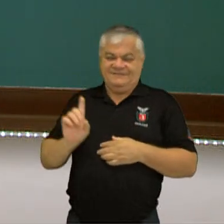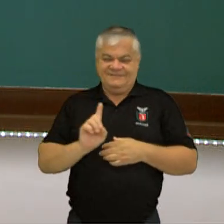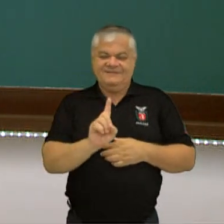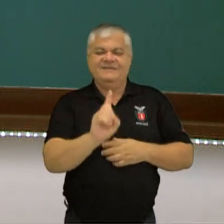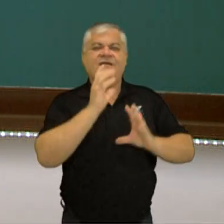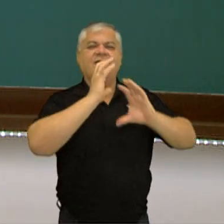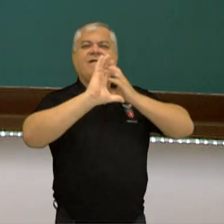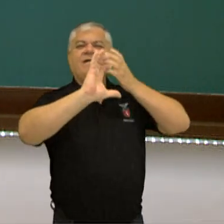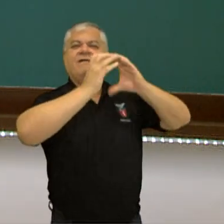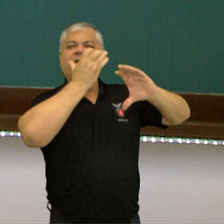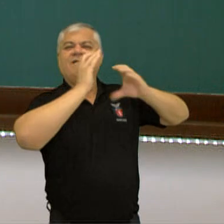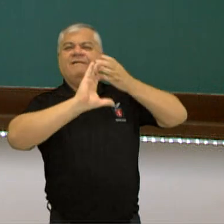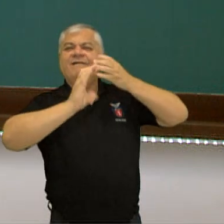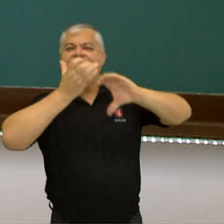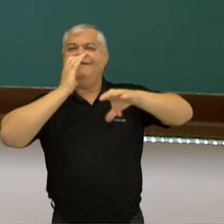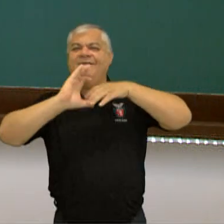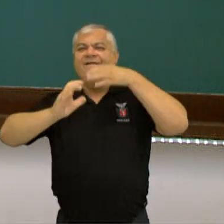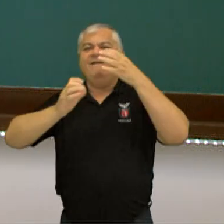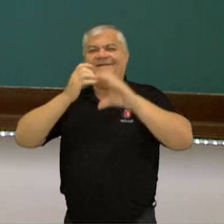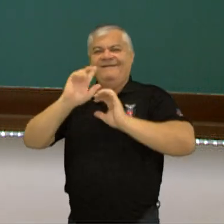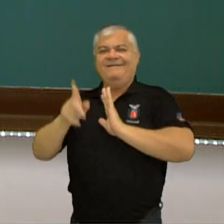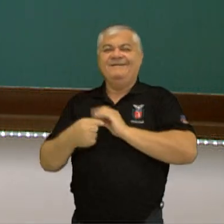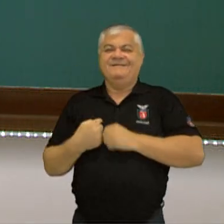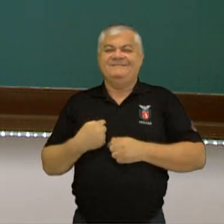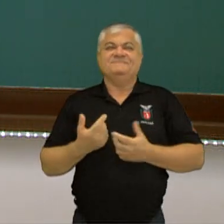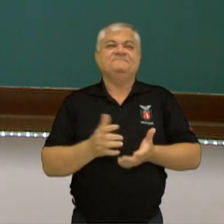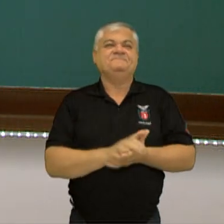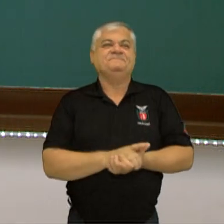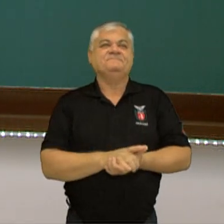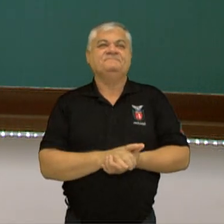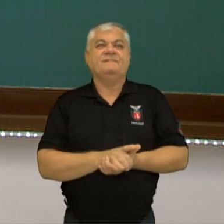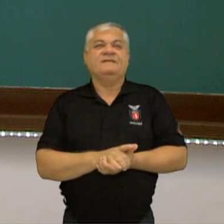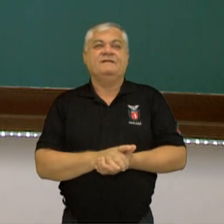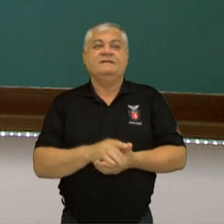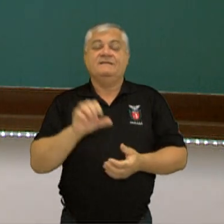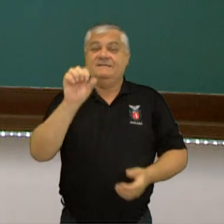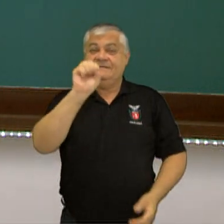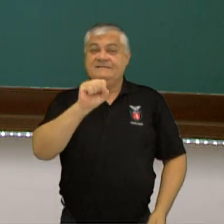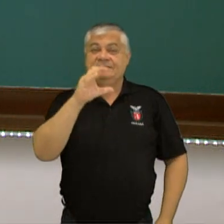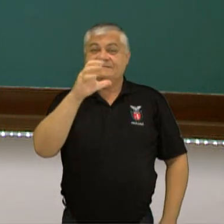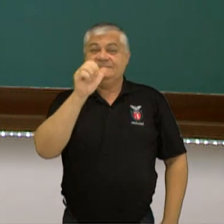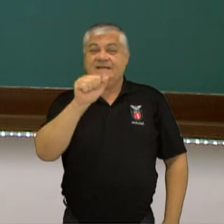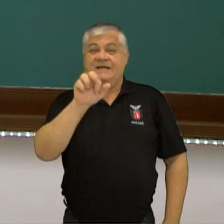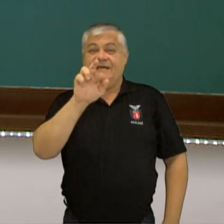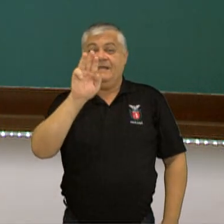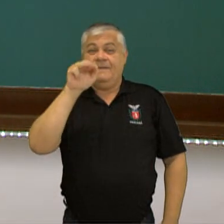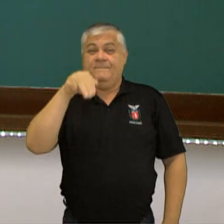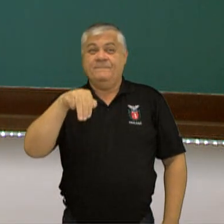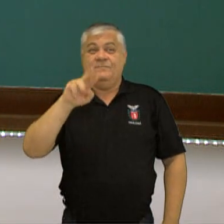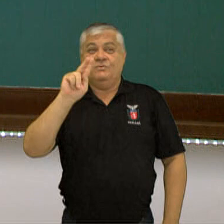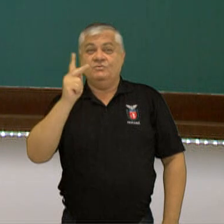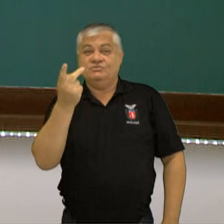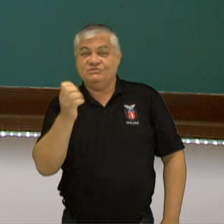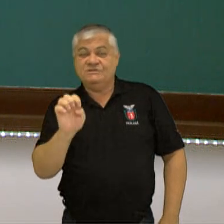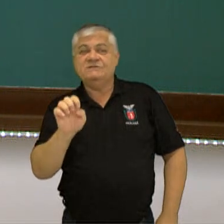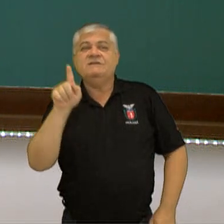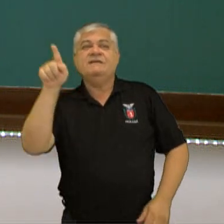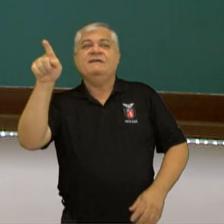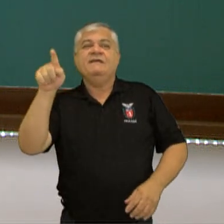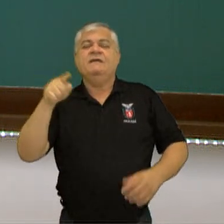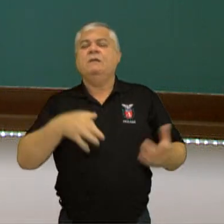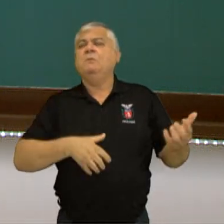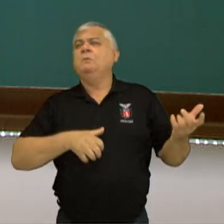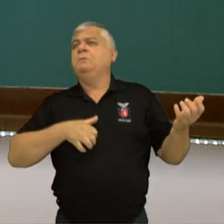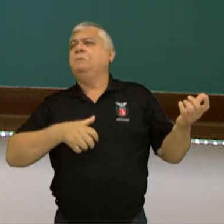cantam, né? Que se divulgam ali daquela maneira, tá? Aí tem os caramuxes, aqui o Pucinela, que é esse